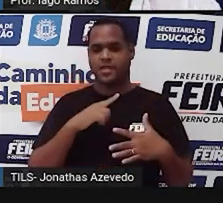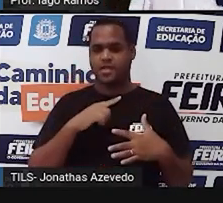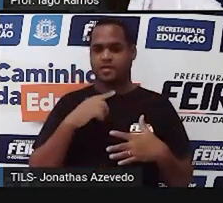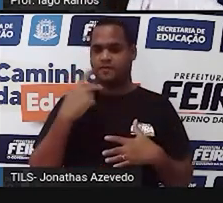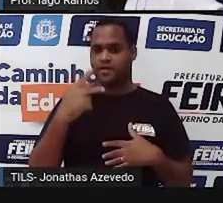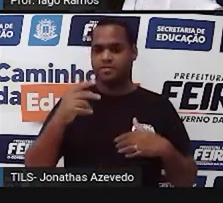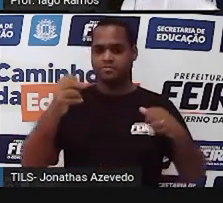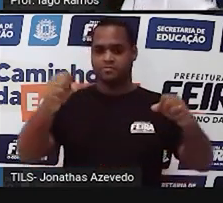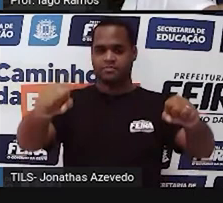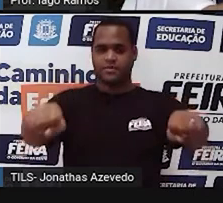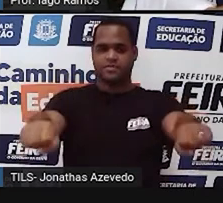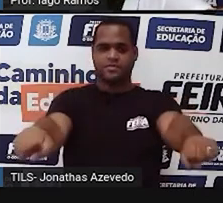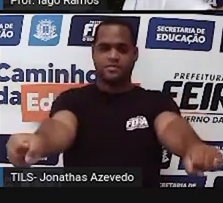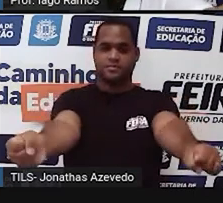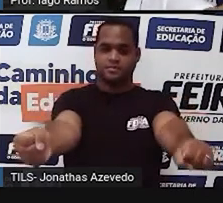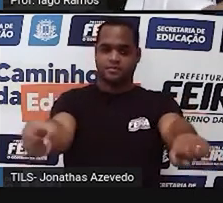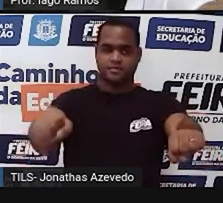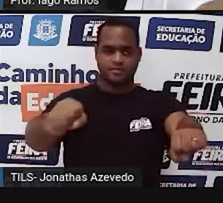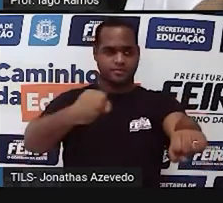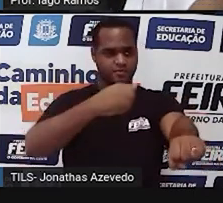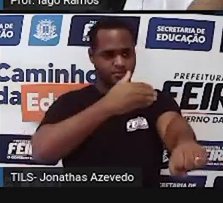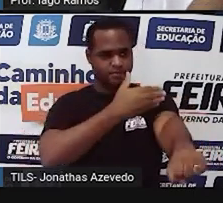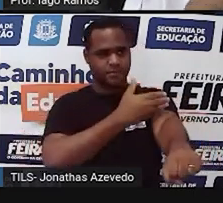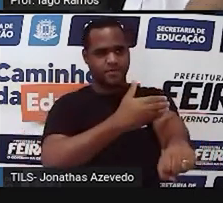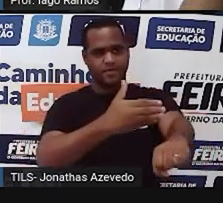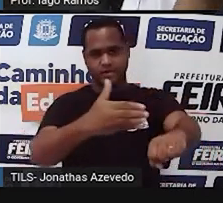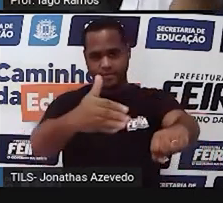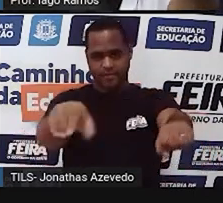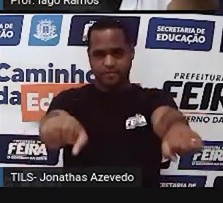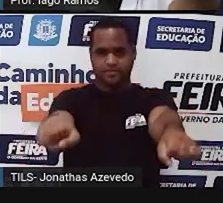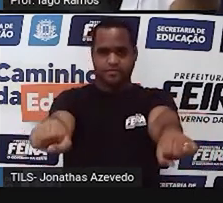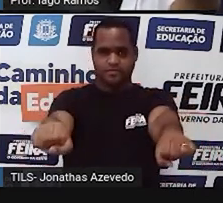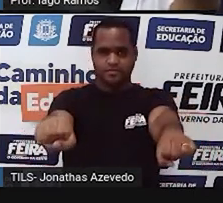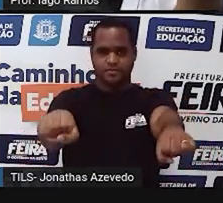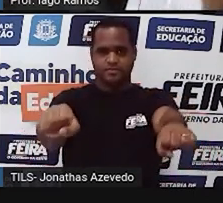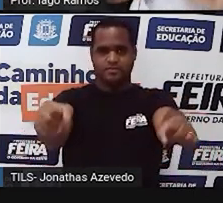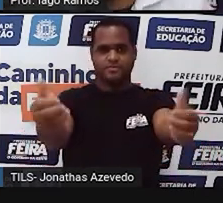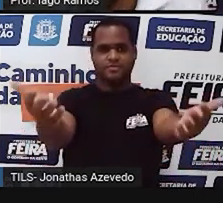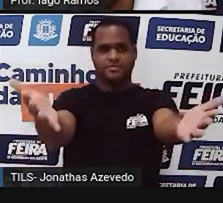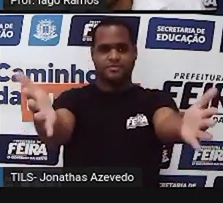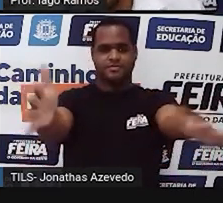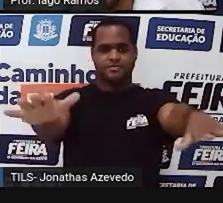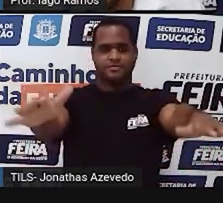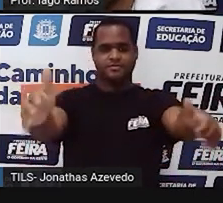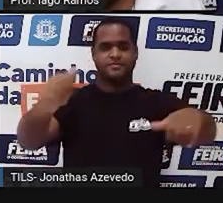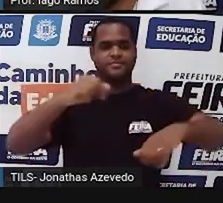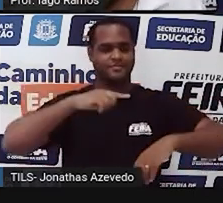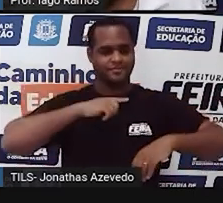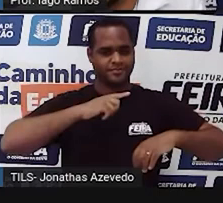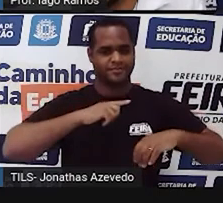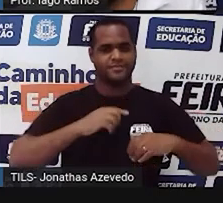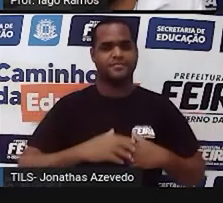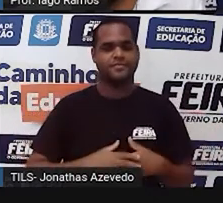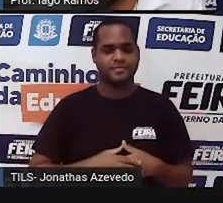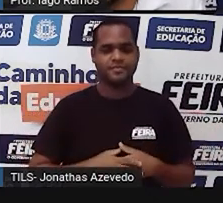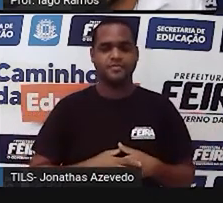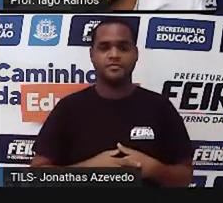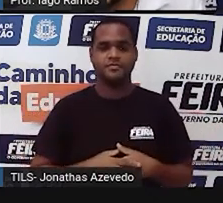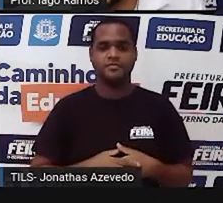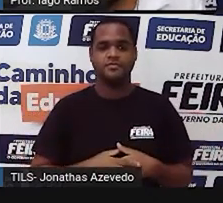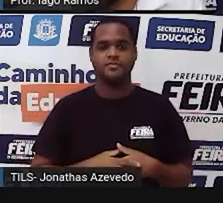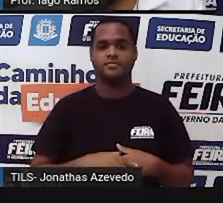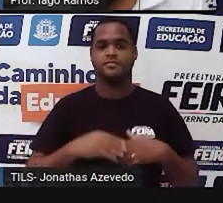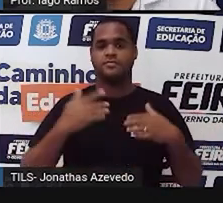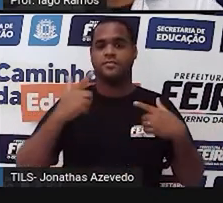seus dois braços para frente, né? Coloque seus braços assim para frente. De modo que eles fiquem